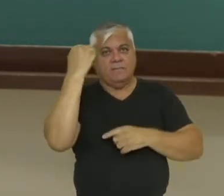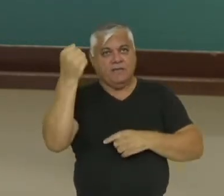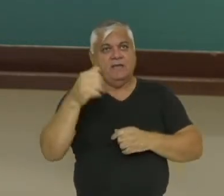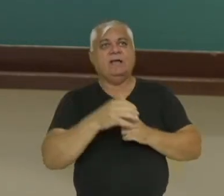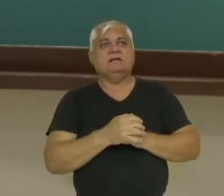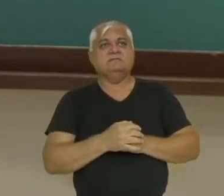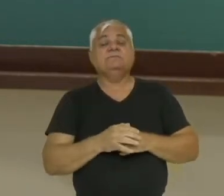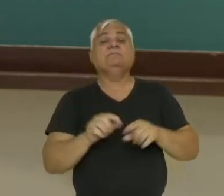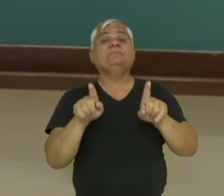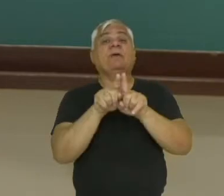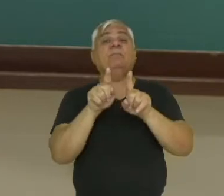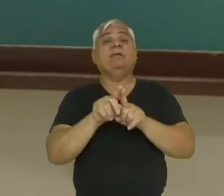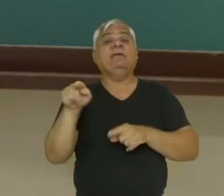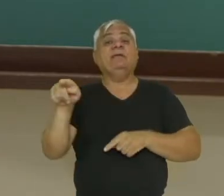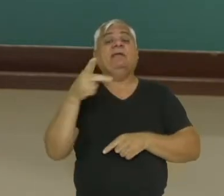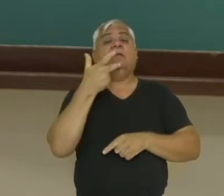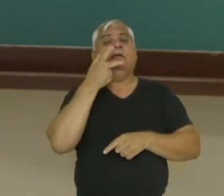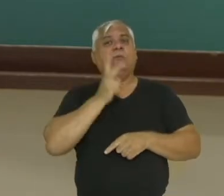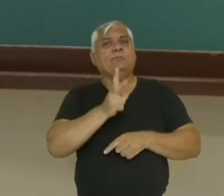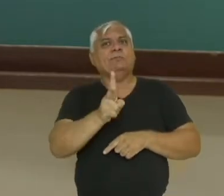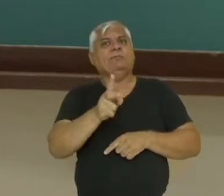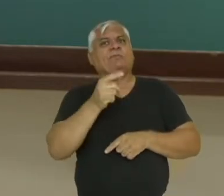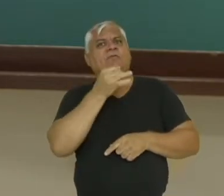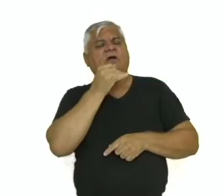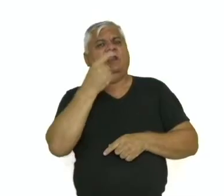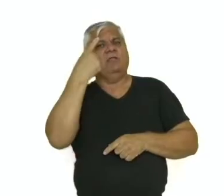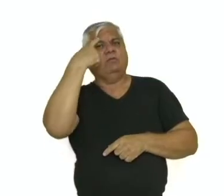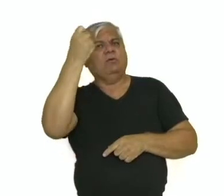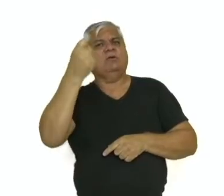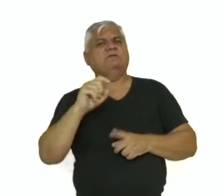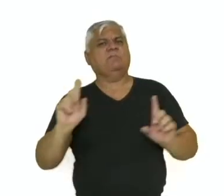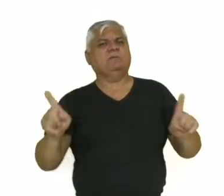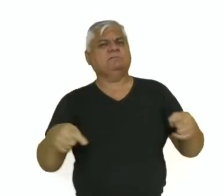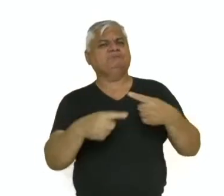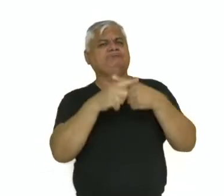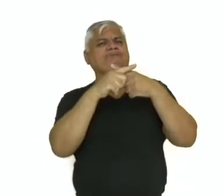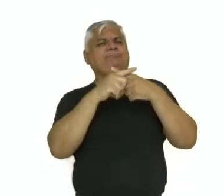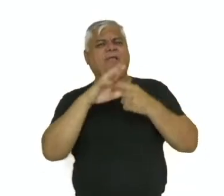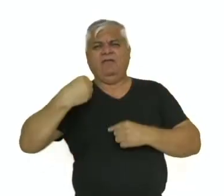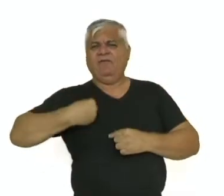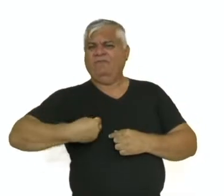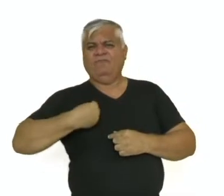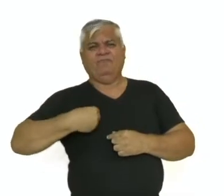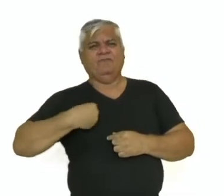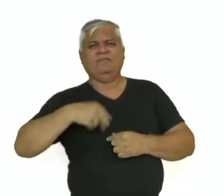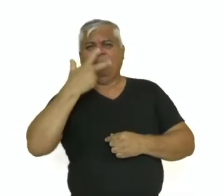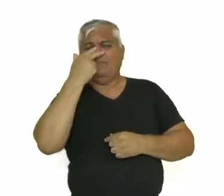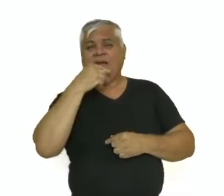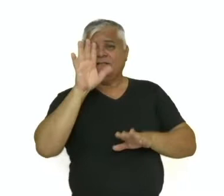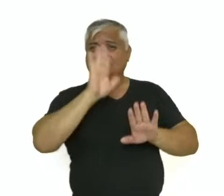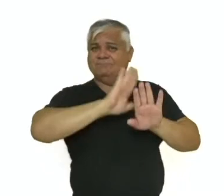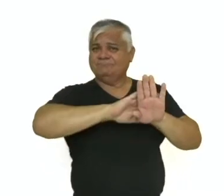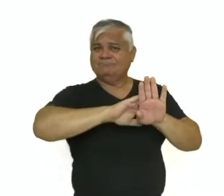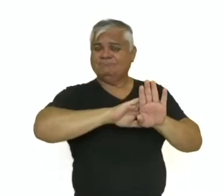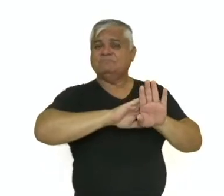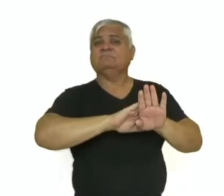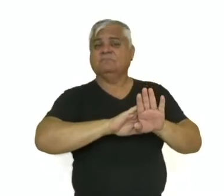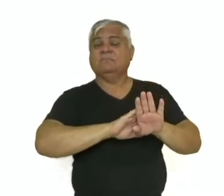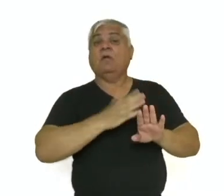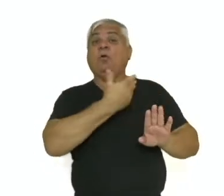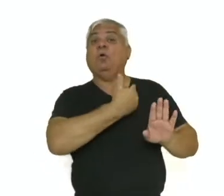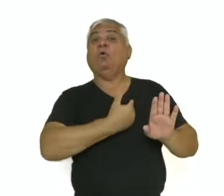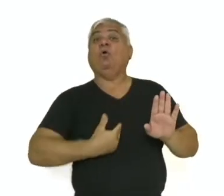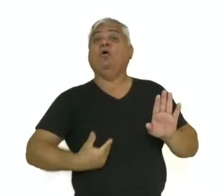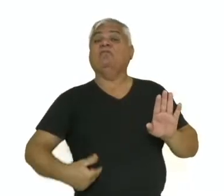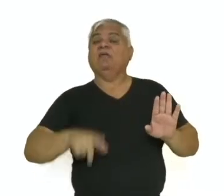E, na visão dele, a ideologia faz com que as contradições da realidade estejam ocultas. O Estado aparece como